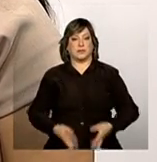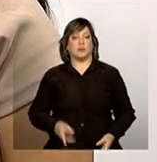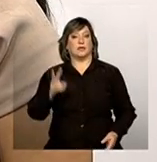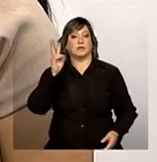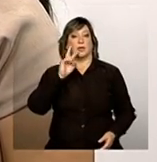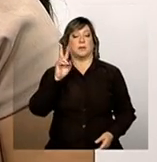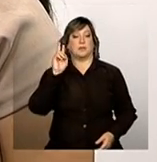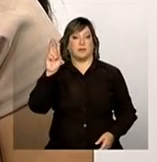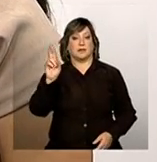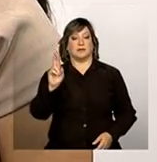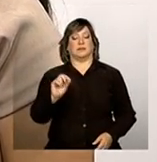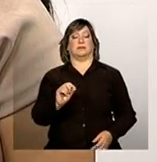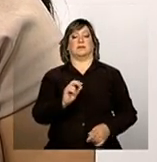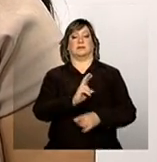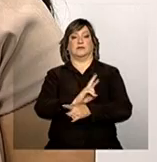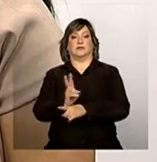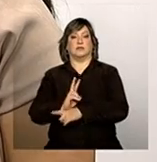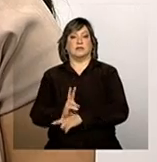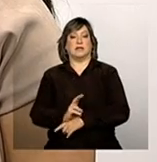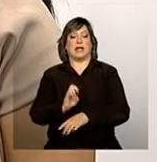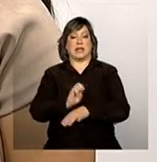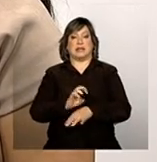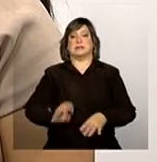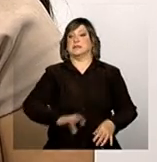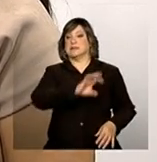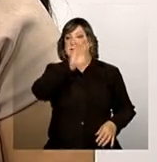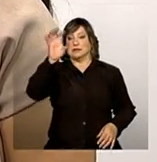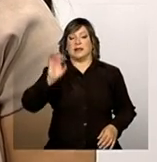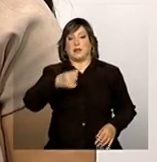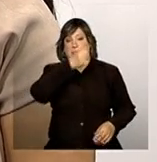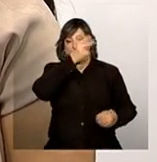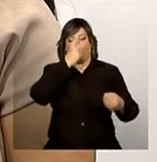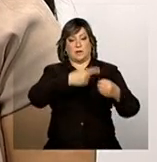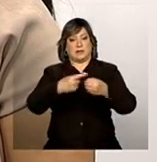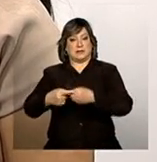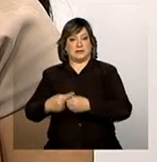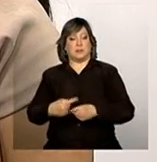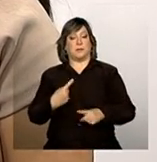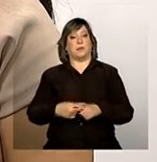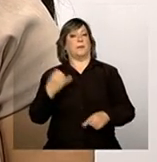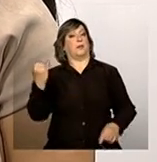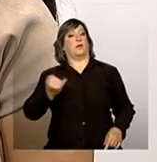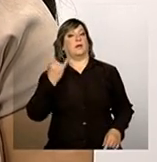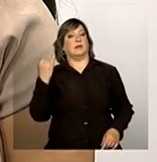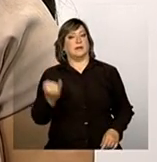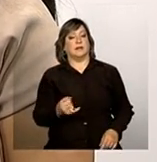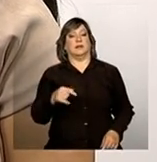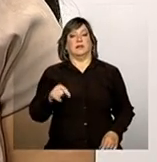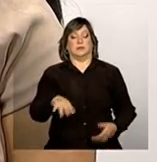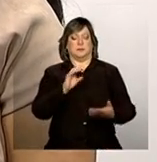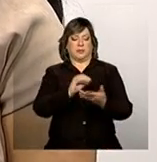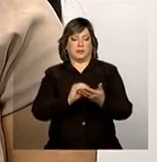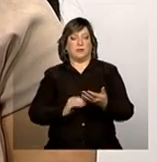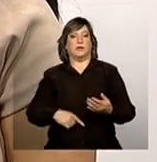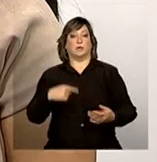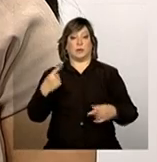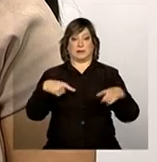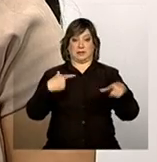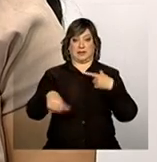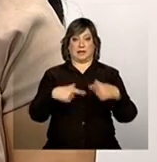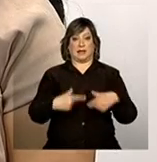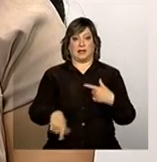vigilância nos estados e nos municípios. Então, é importantíssimo que, durante o preenchimento, os gestores estaduais façam